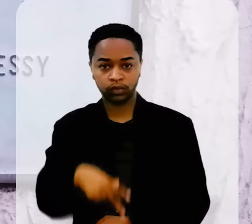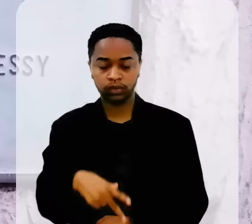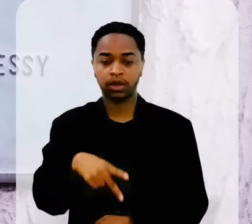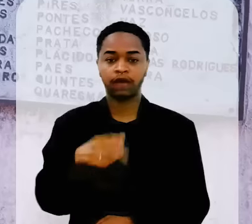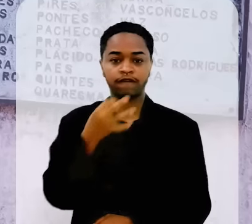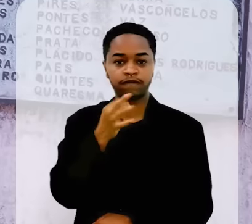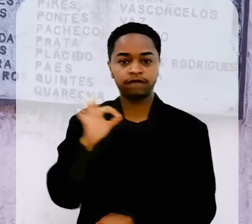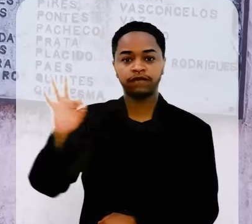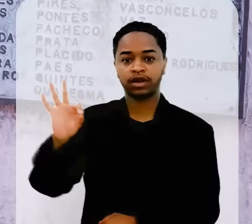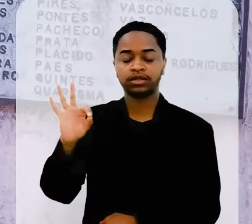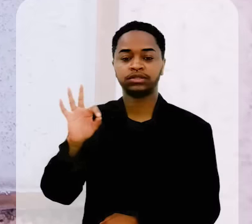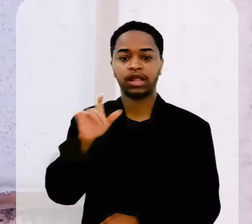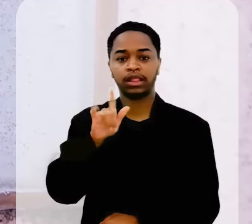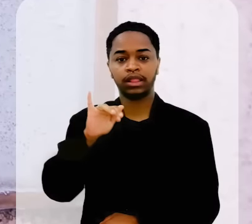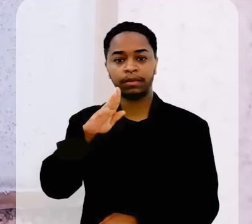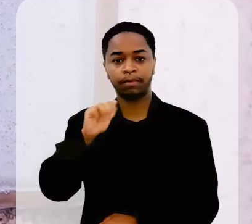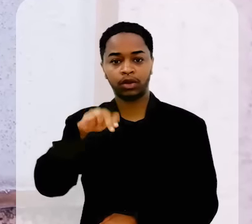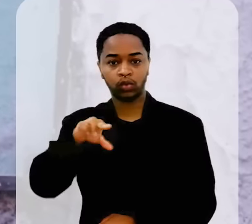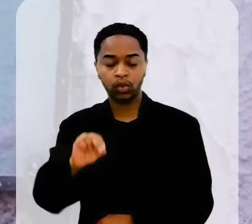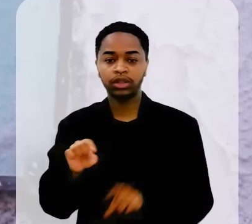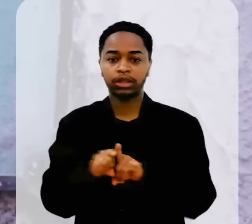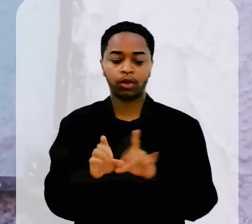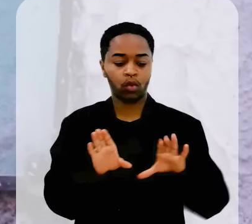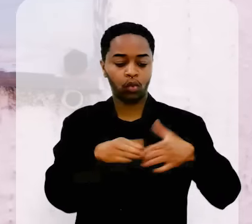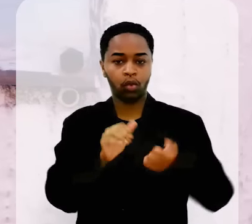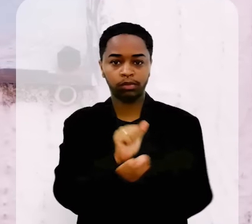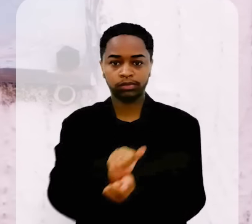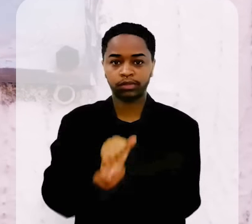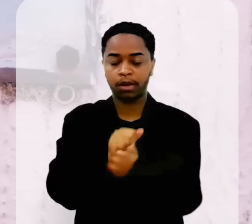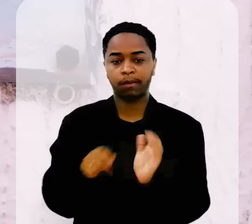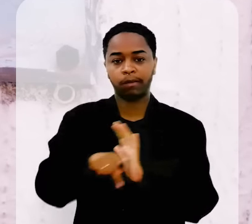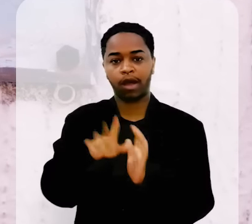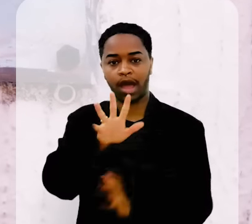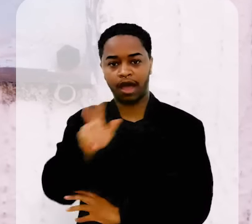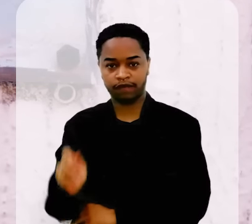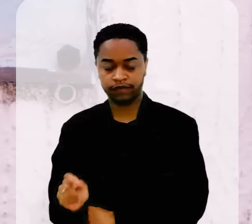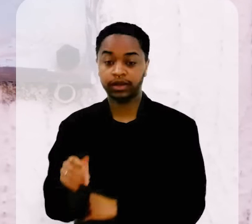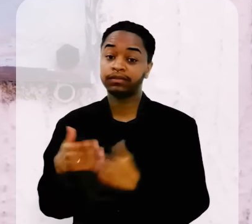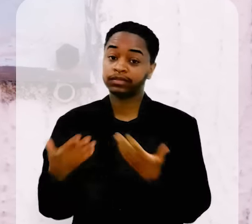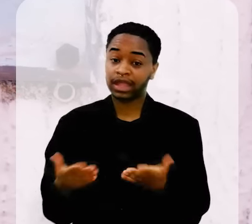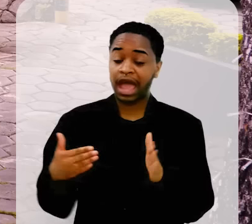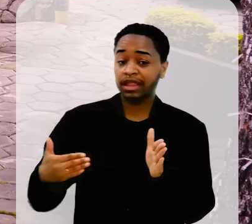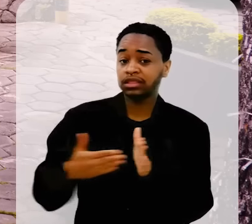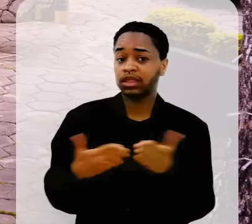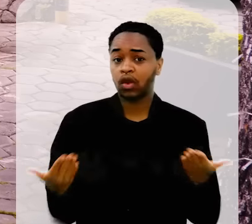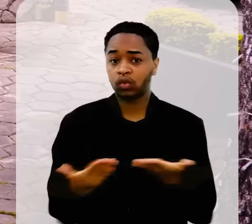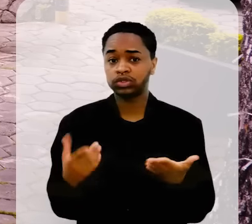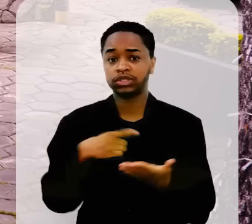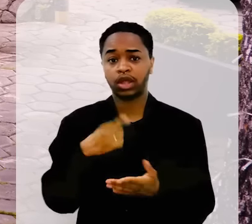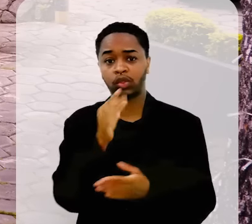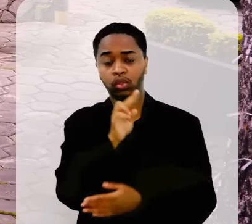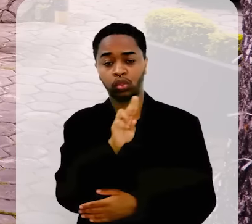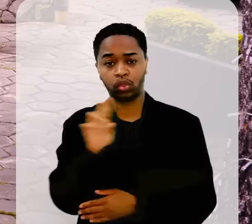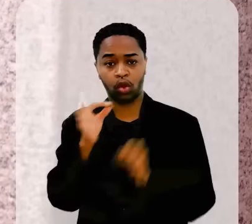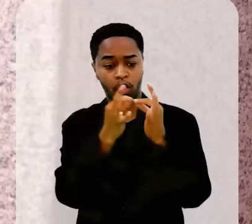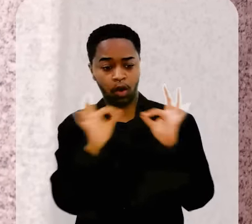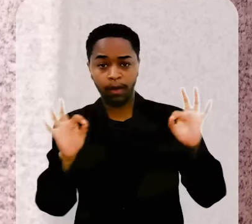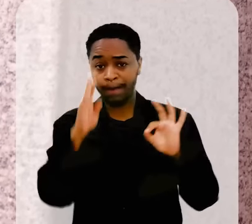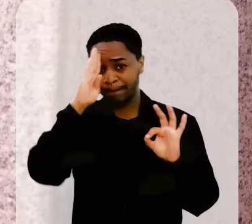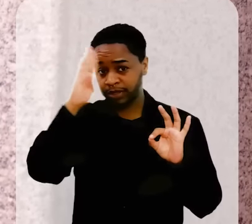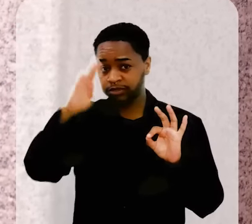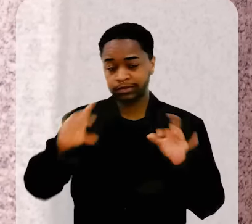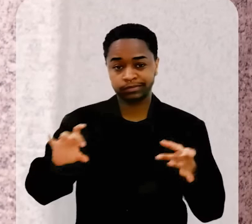Itália, Portugal, França, Líbano e os escravizados da África. Não à toa, até hoje, são